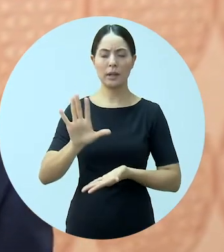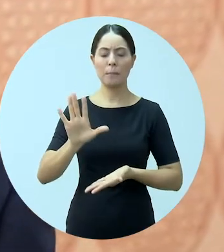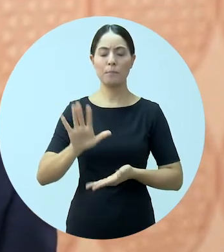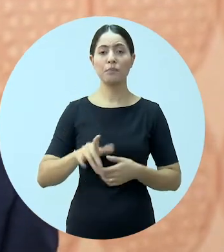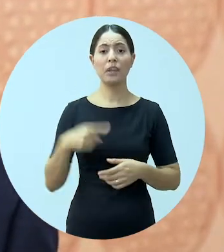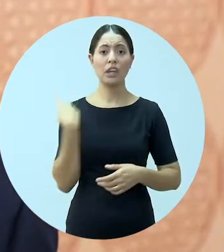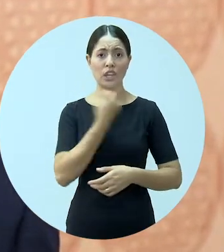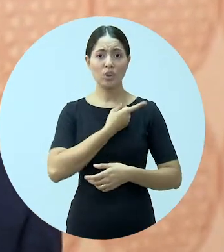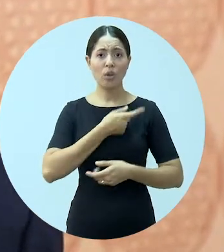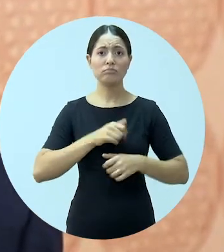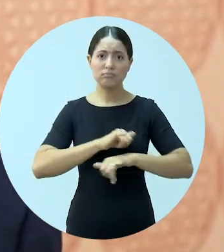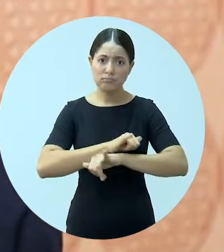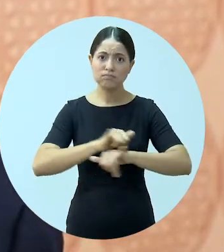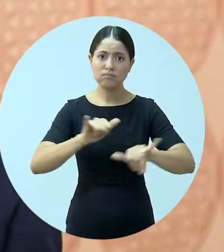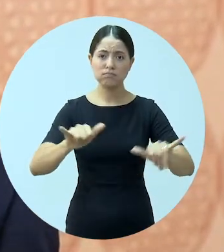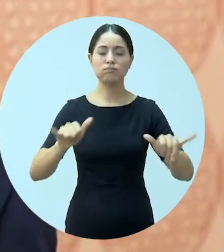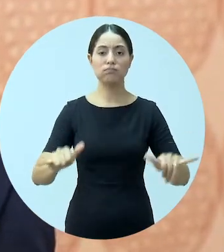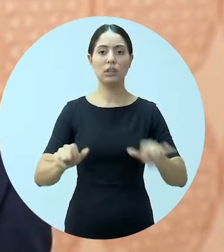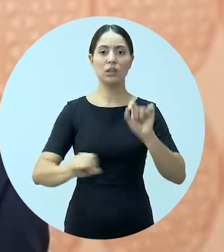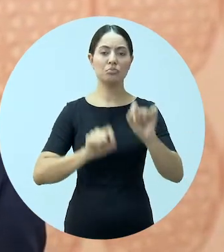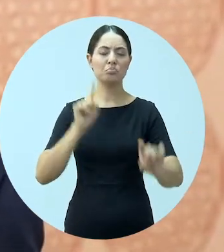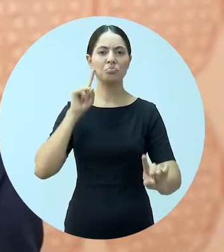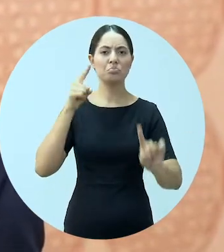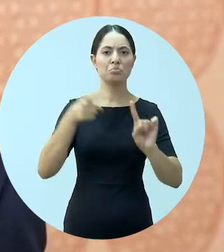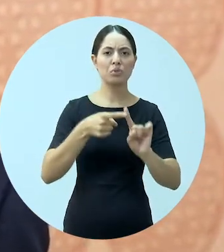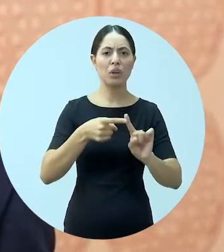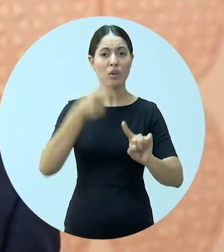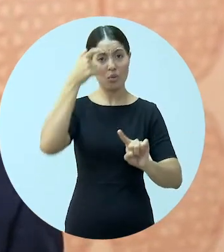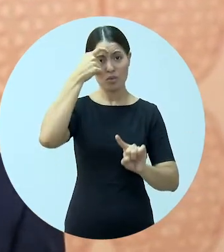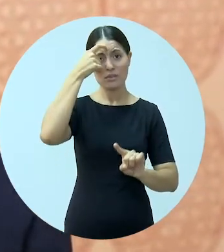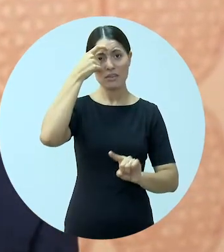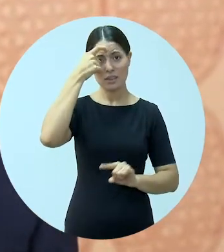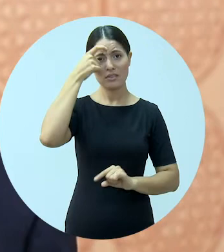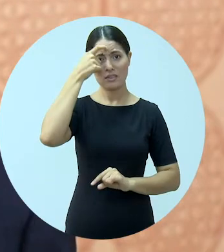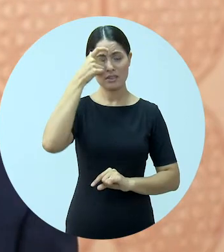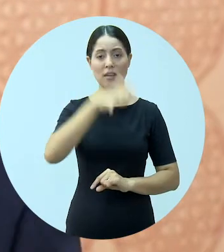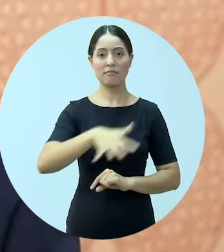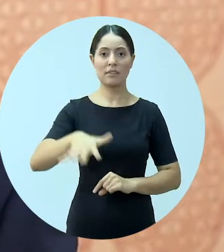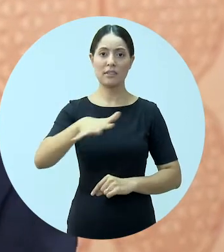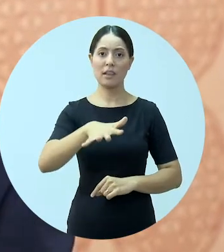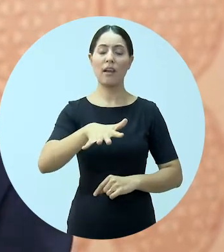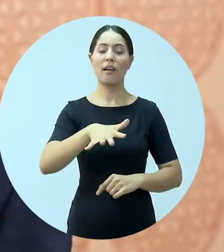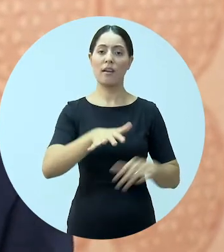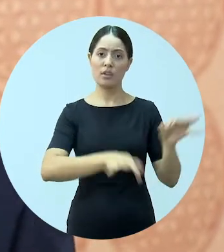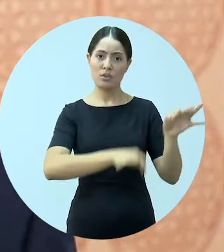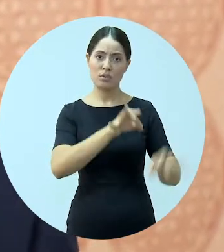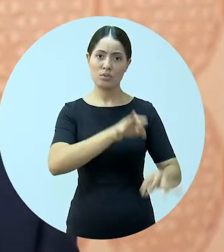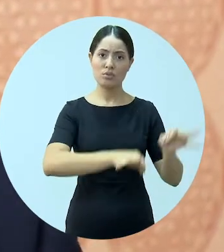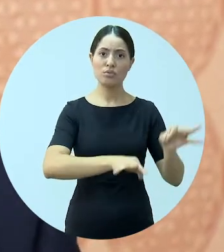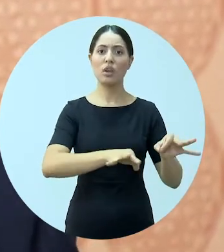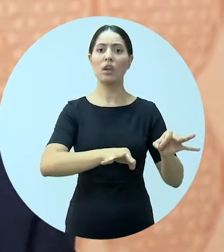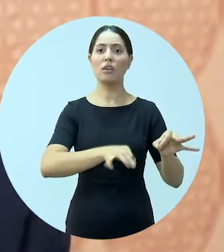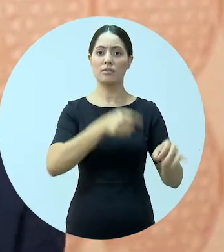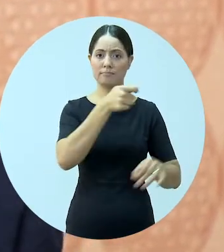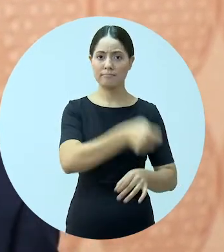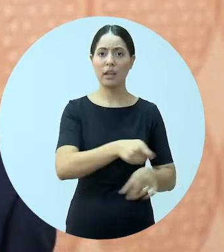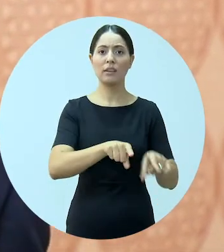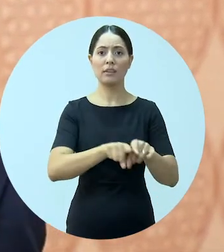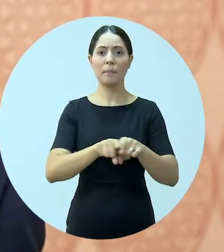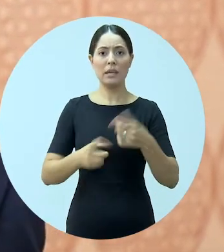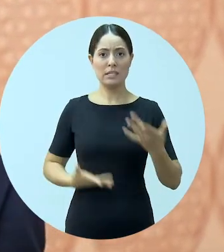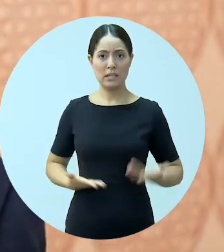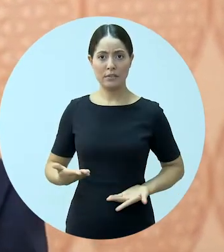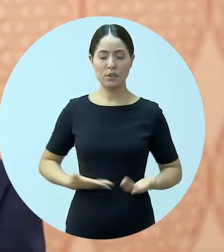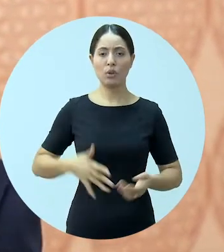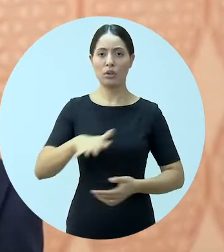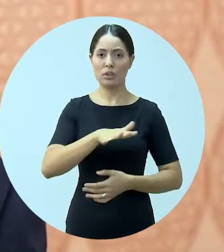Federal do OAB que a gente está reproduzindo por meio da nossa Comissão da Mulher Advogada para conscientizar também magistrados, servidores e o